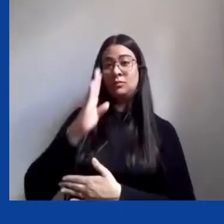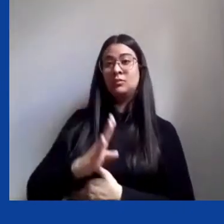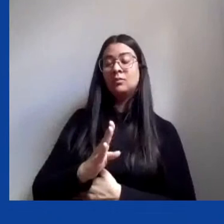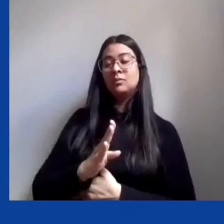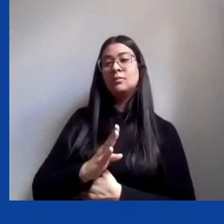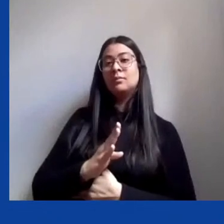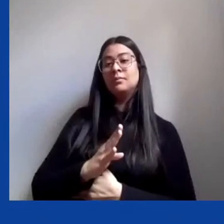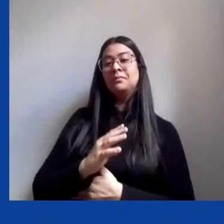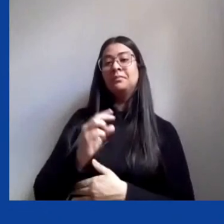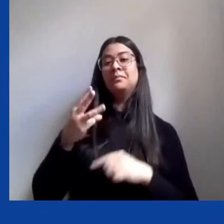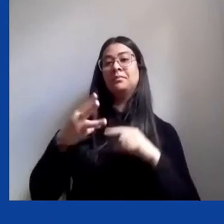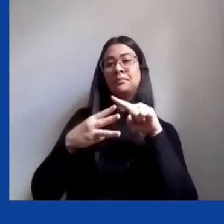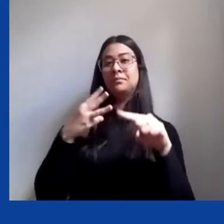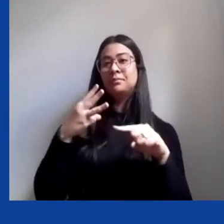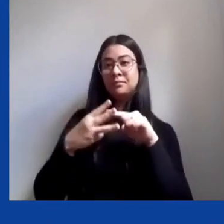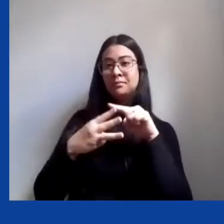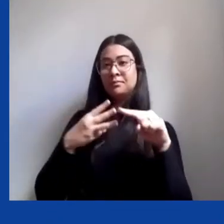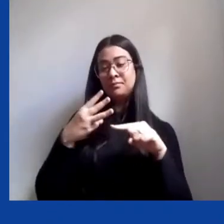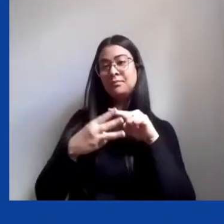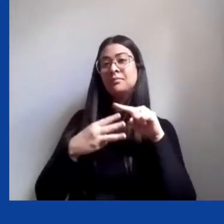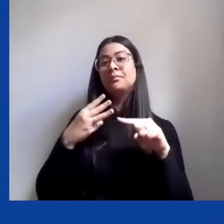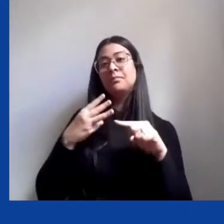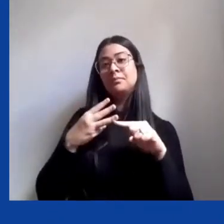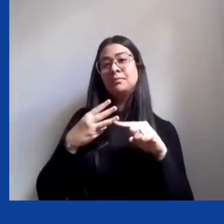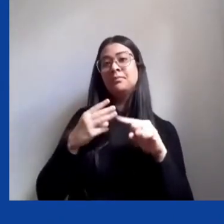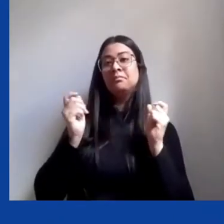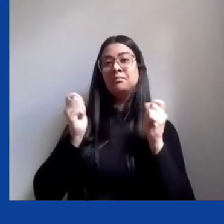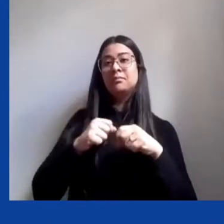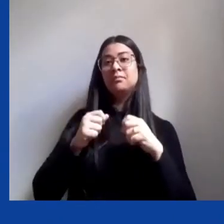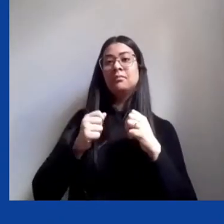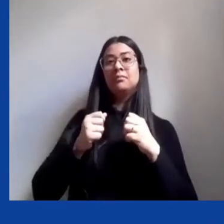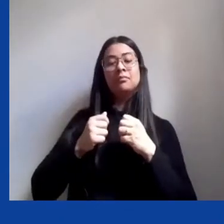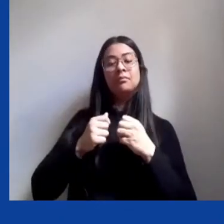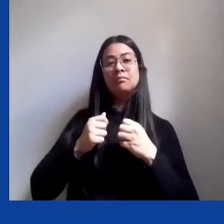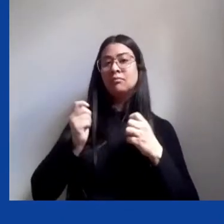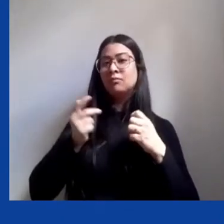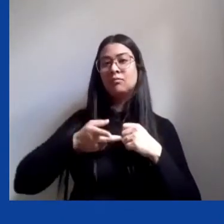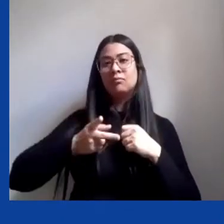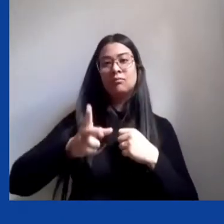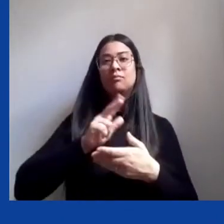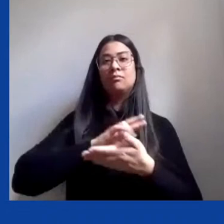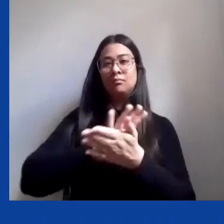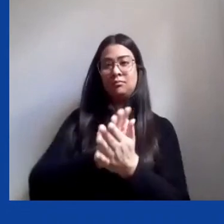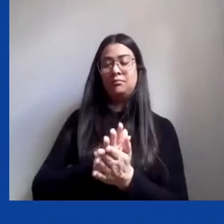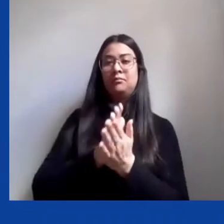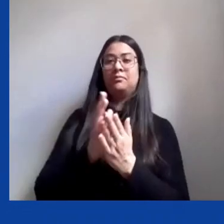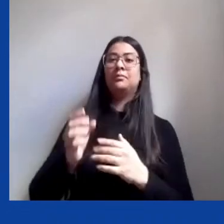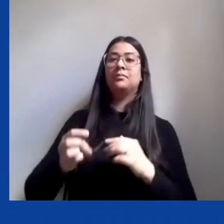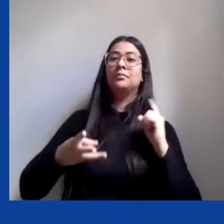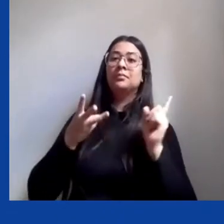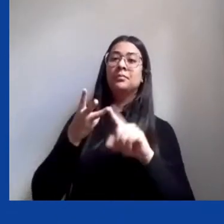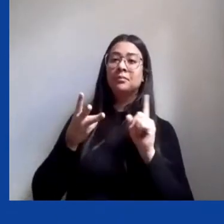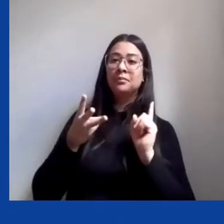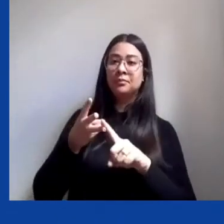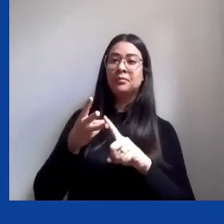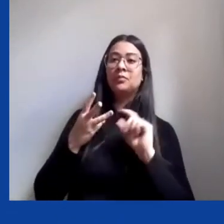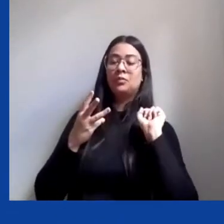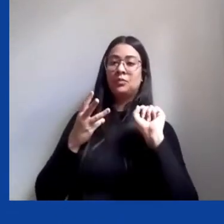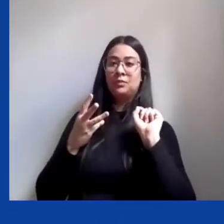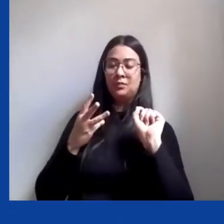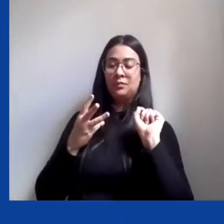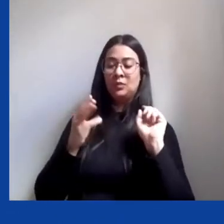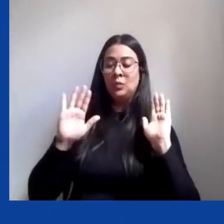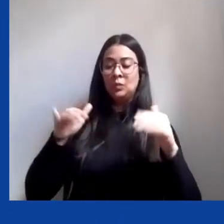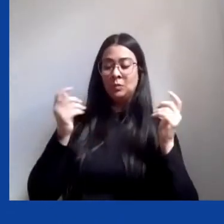gênero. O terceiro pressuposto é o de que ao se assinalar um lugar